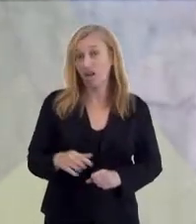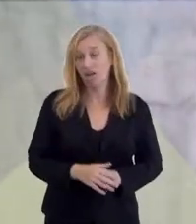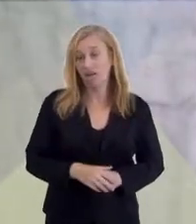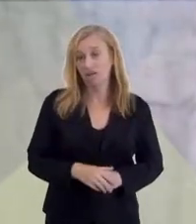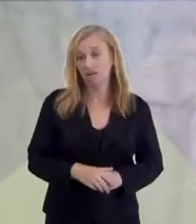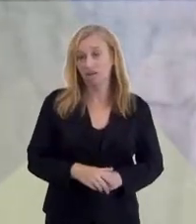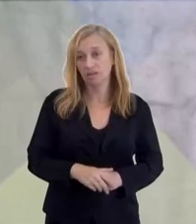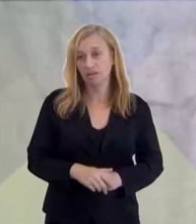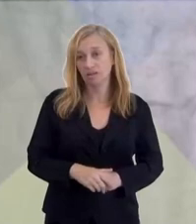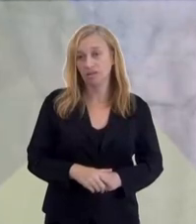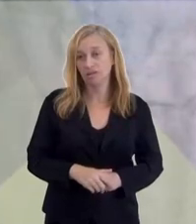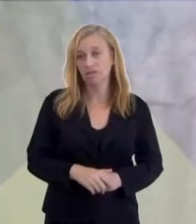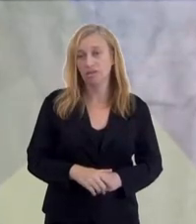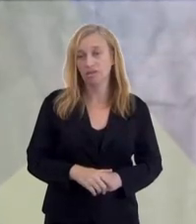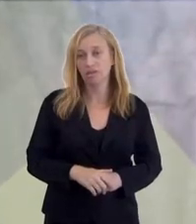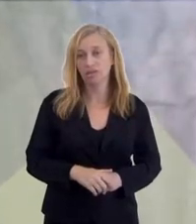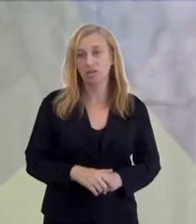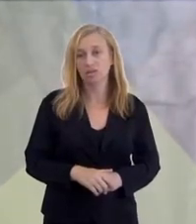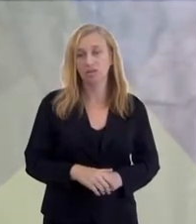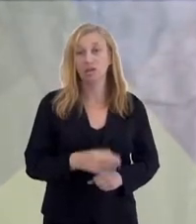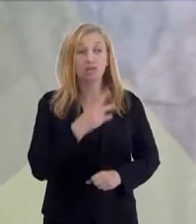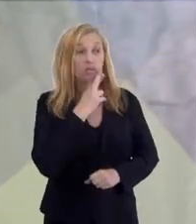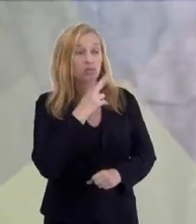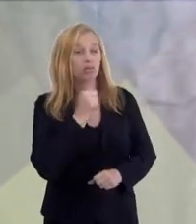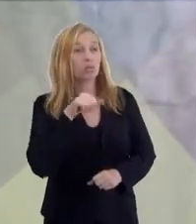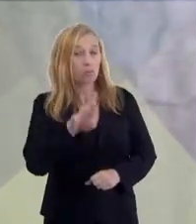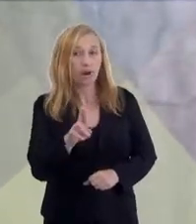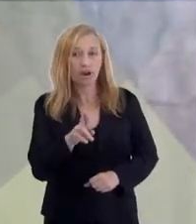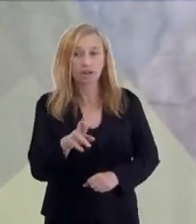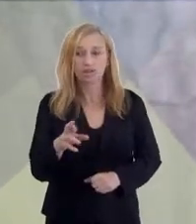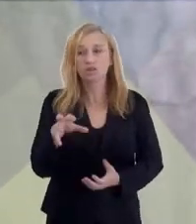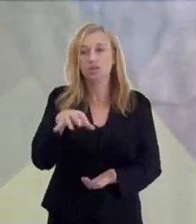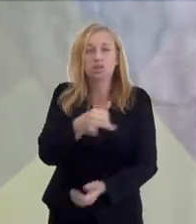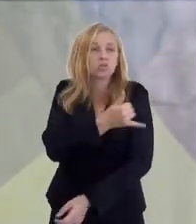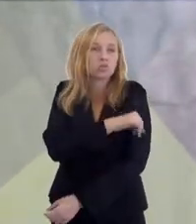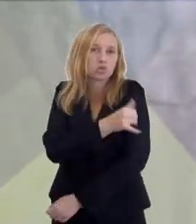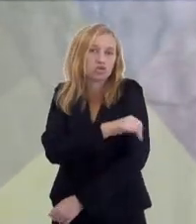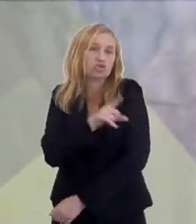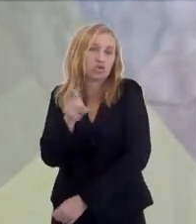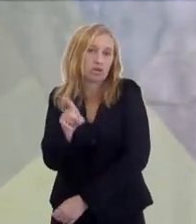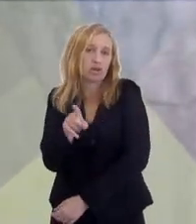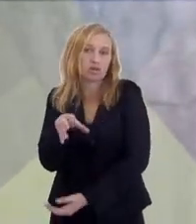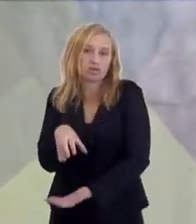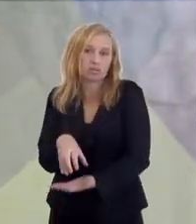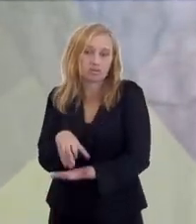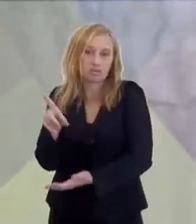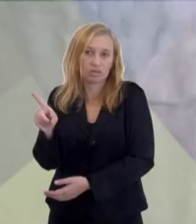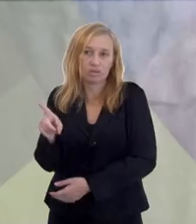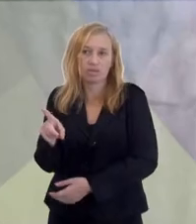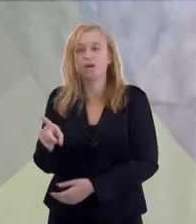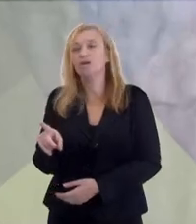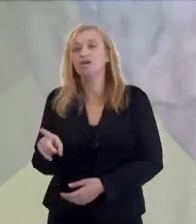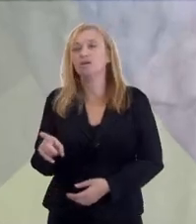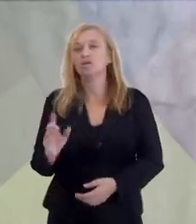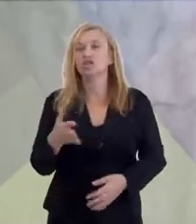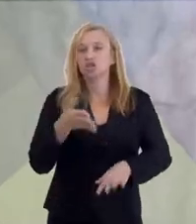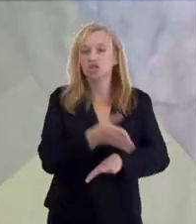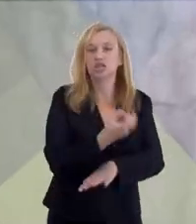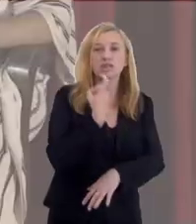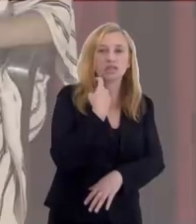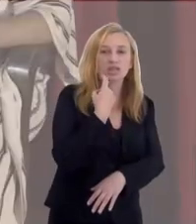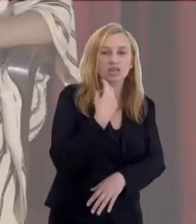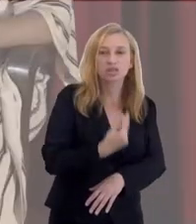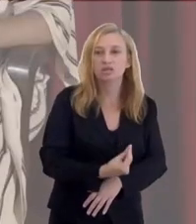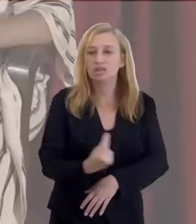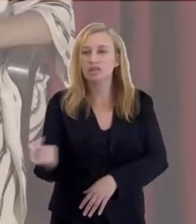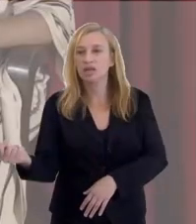eu vou ficar lá, eu posso ficar aqui nos botiquins. A gente está no centro da cidade do Rio de Janeiro, daqui tem pessoal que entra na